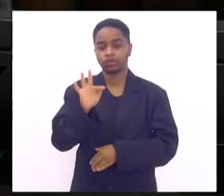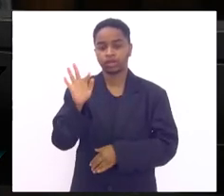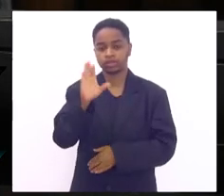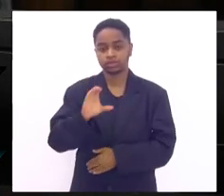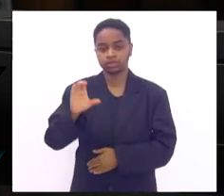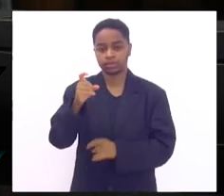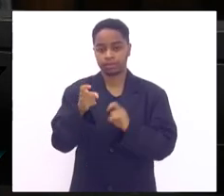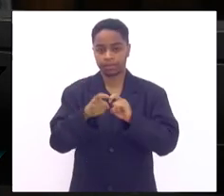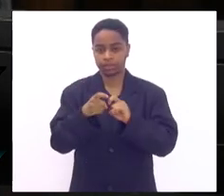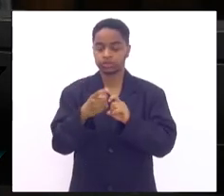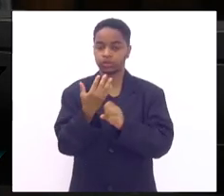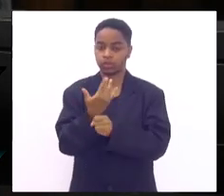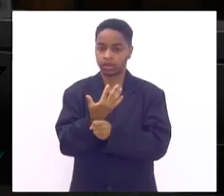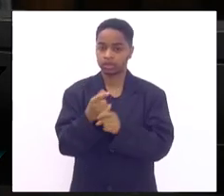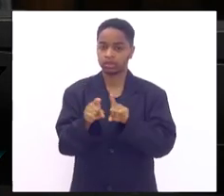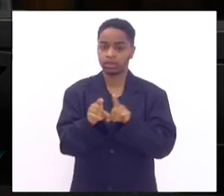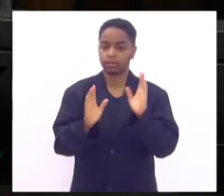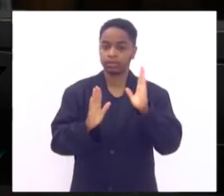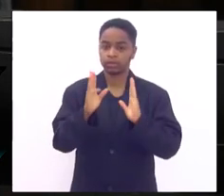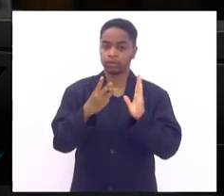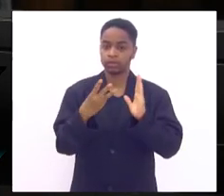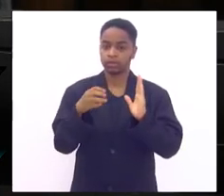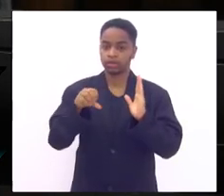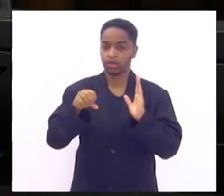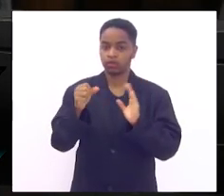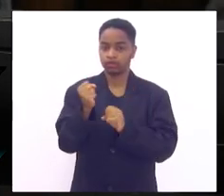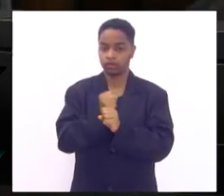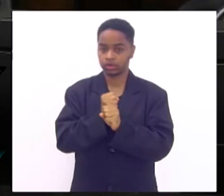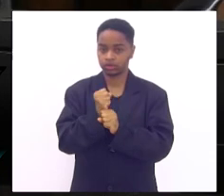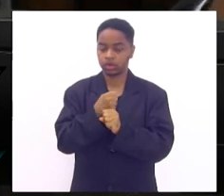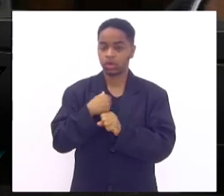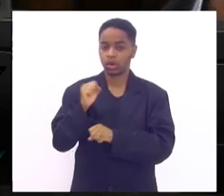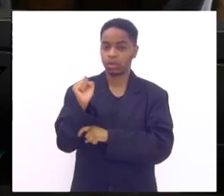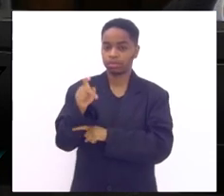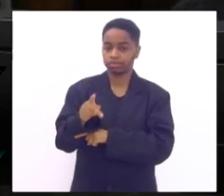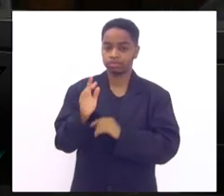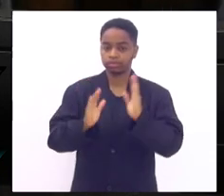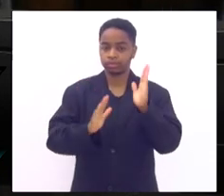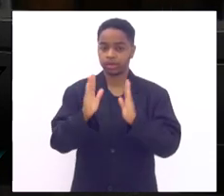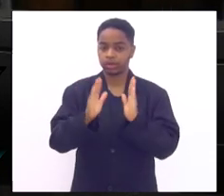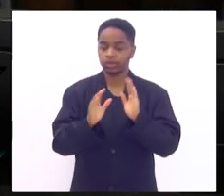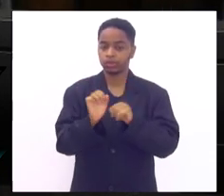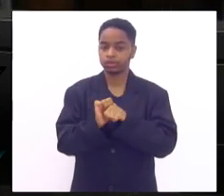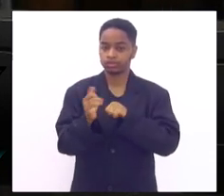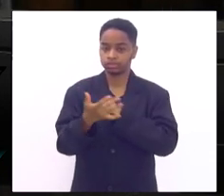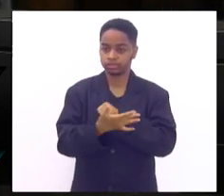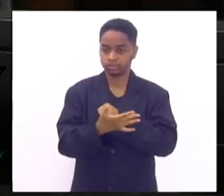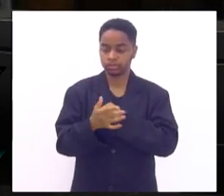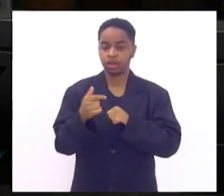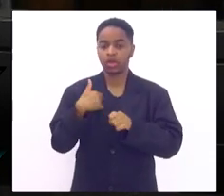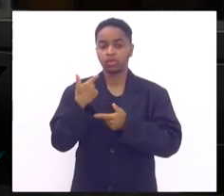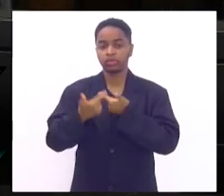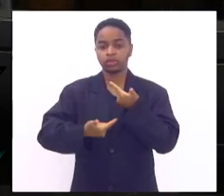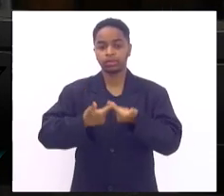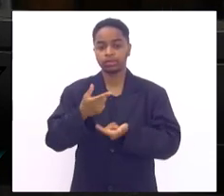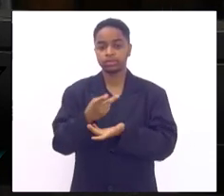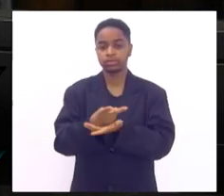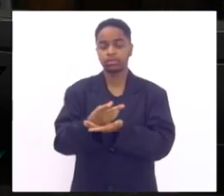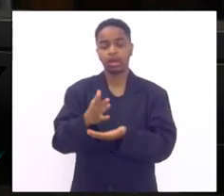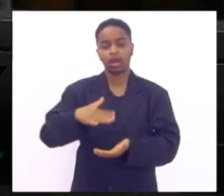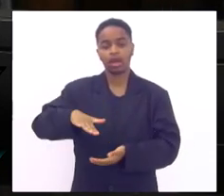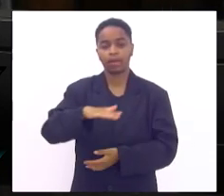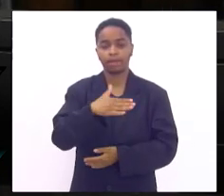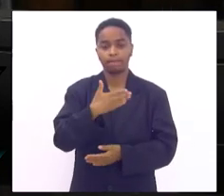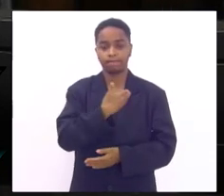por 39 anos e meio me aposentei na época da pandemia sempre trabalhei na rede pública do Rio de Janeiro